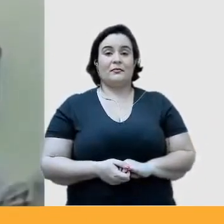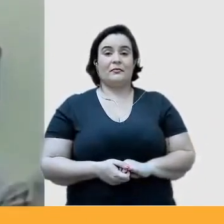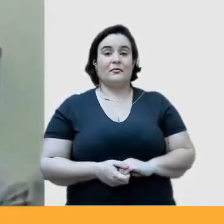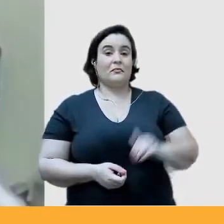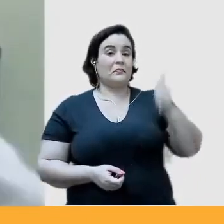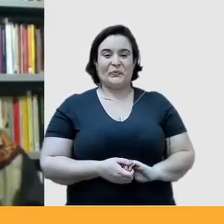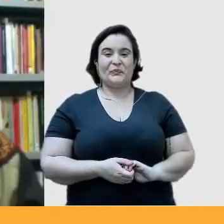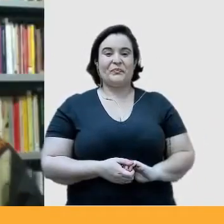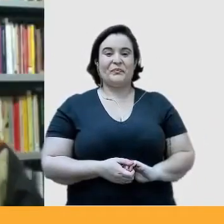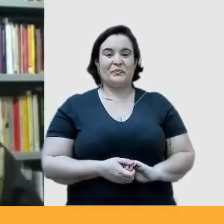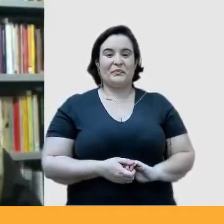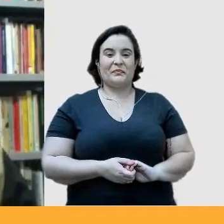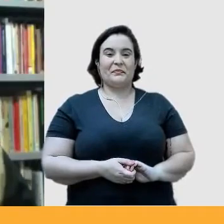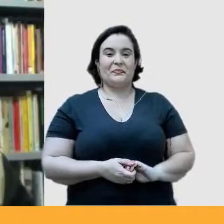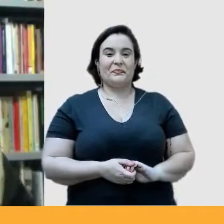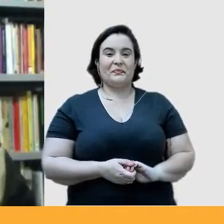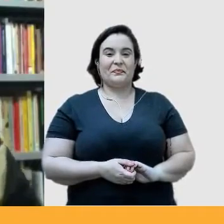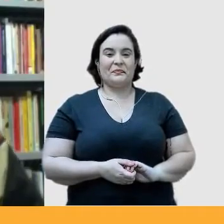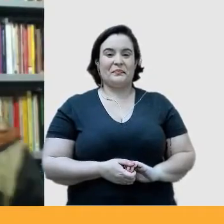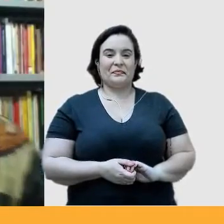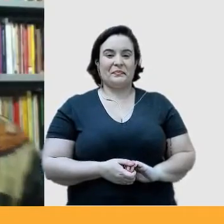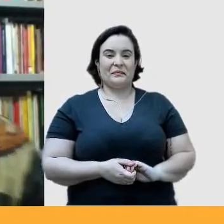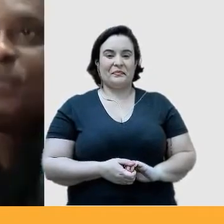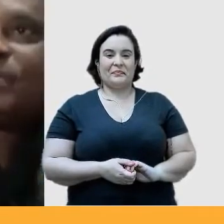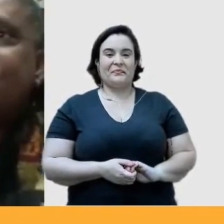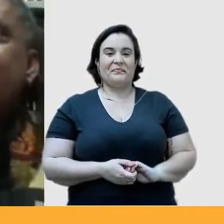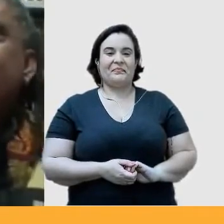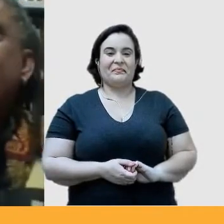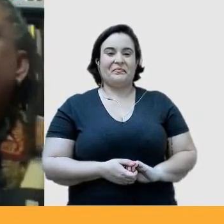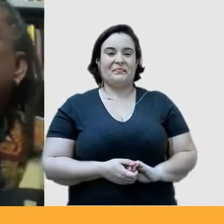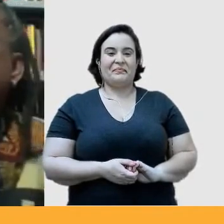mulher negra basicamente isso valeu obrigado